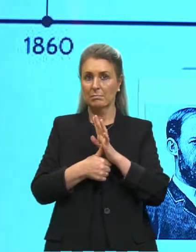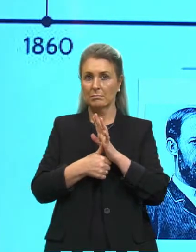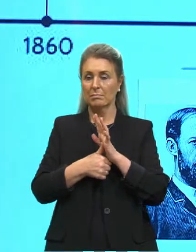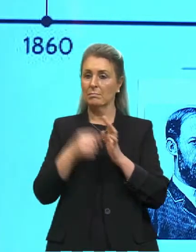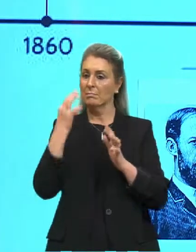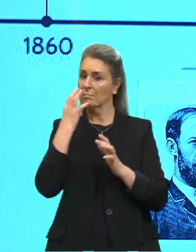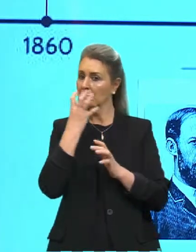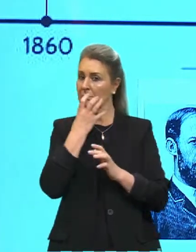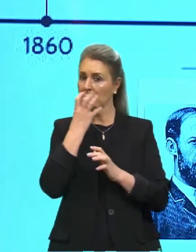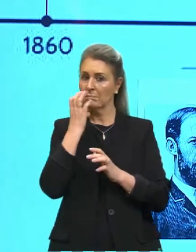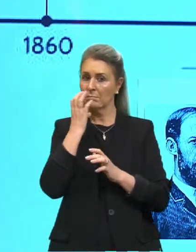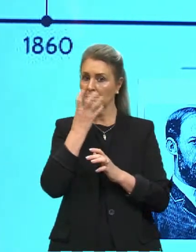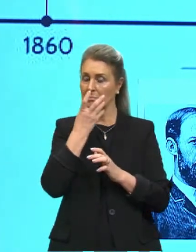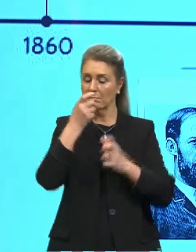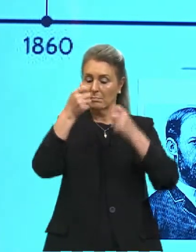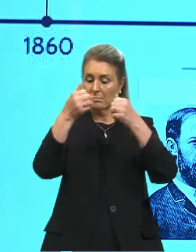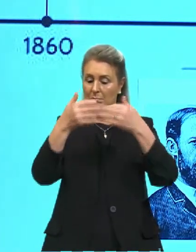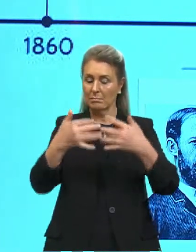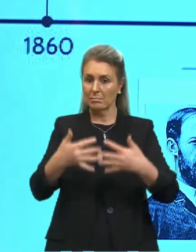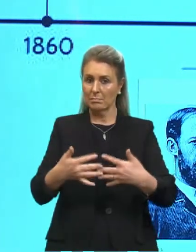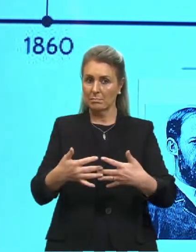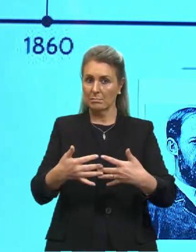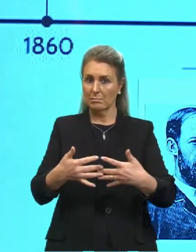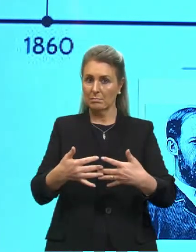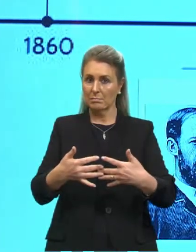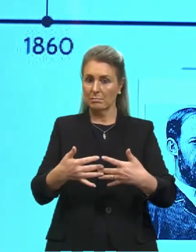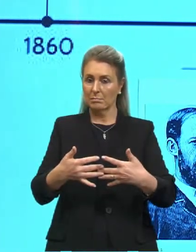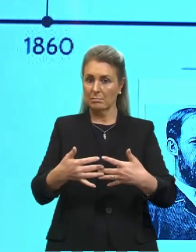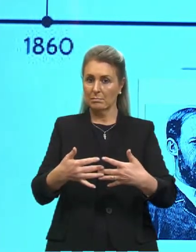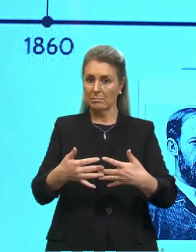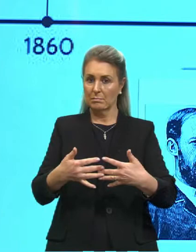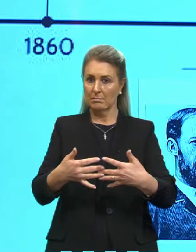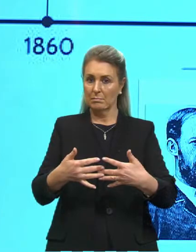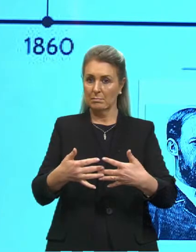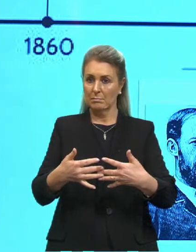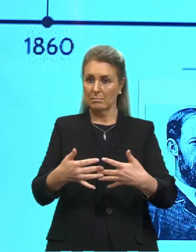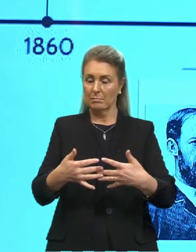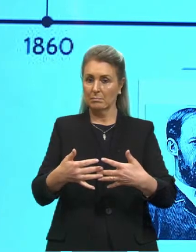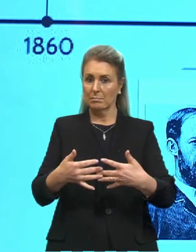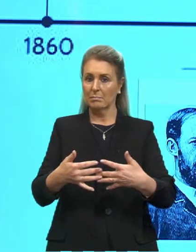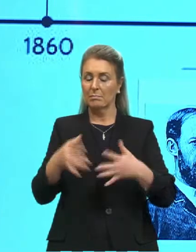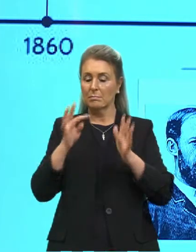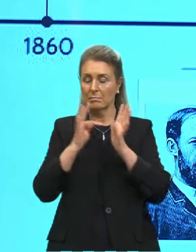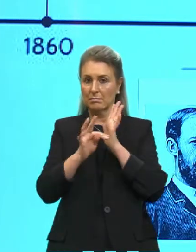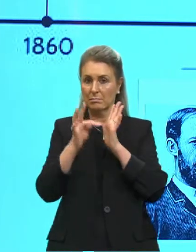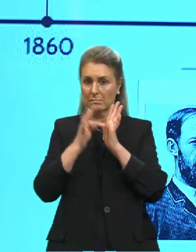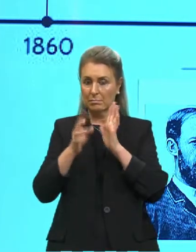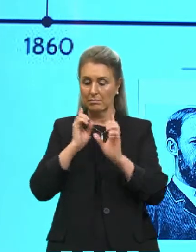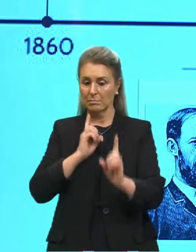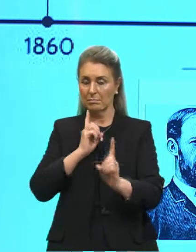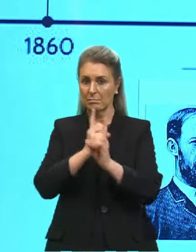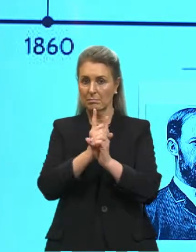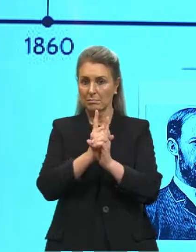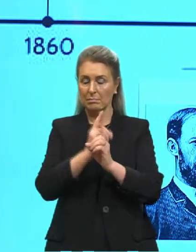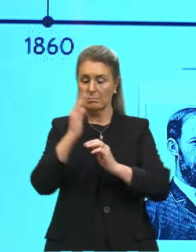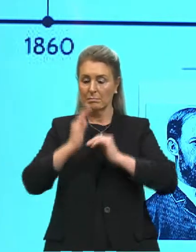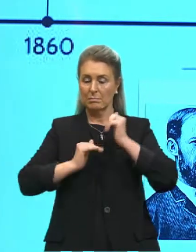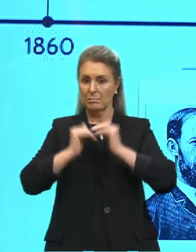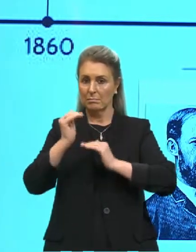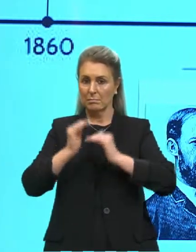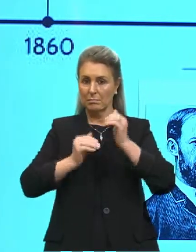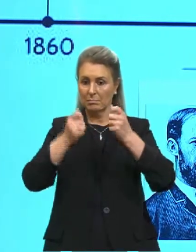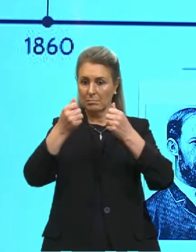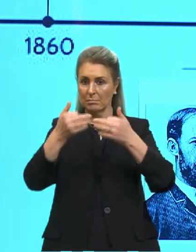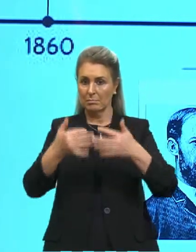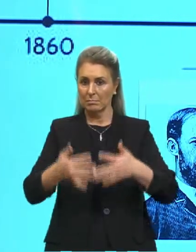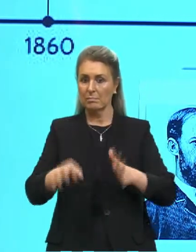Planck, que explica tantas teorias e descobertas práticas, e ele começa a